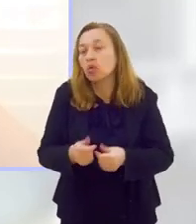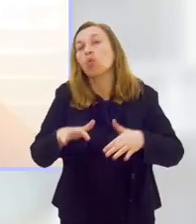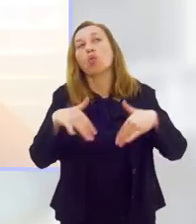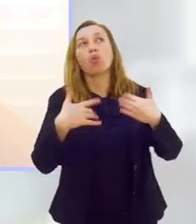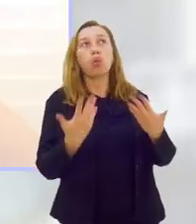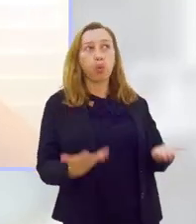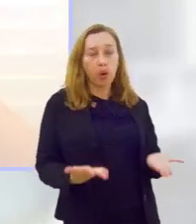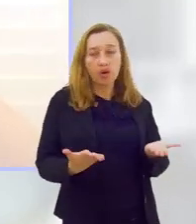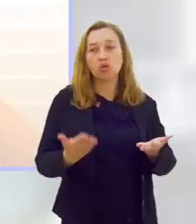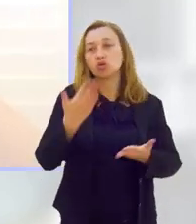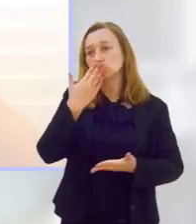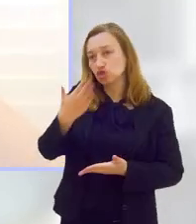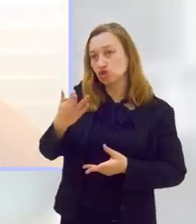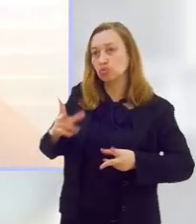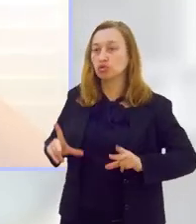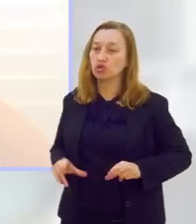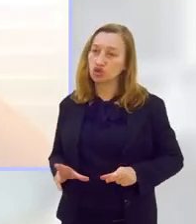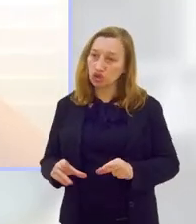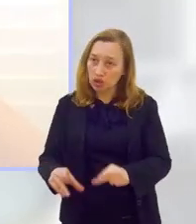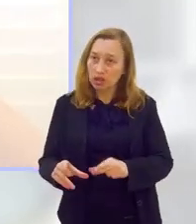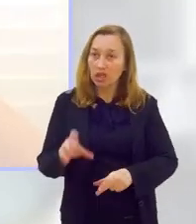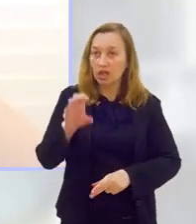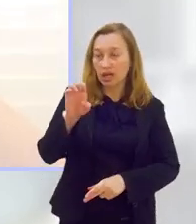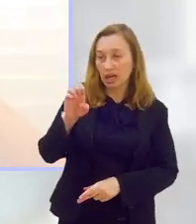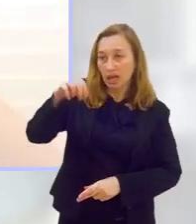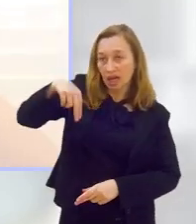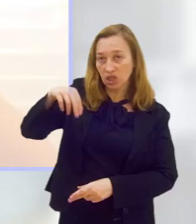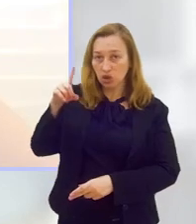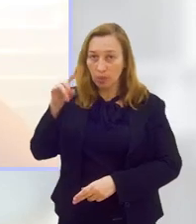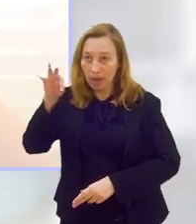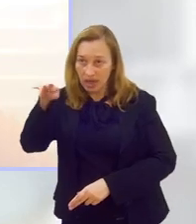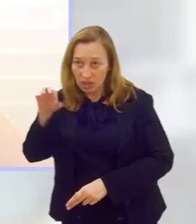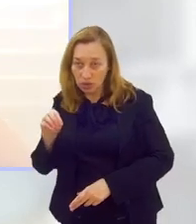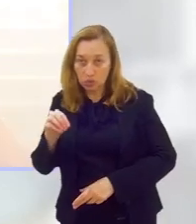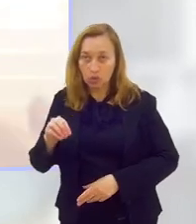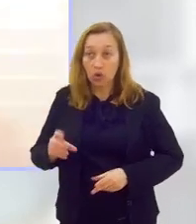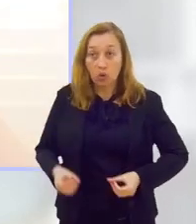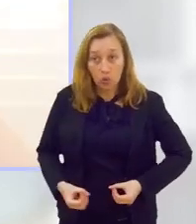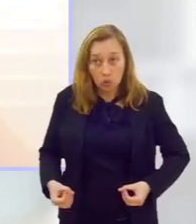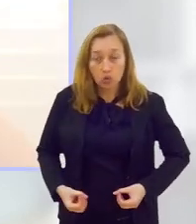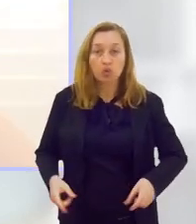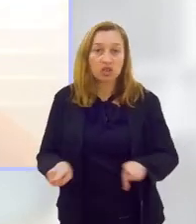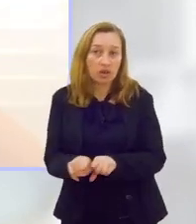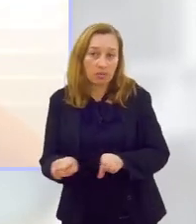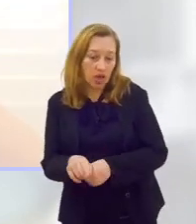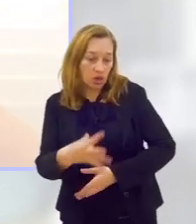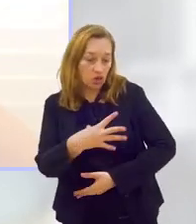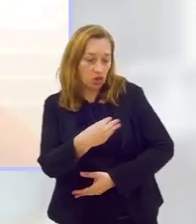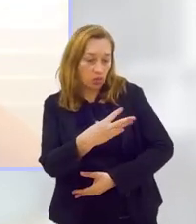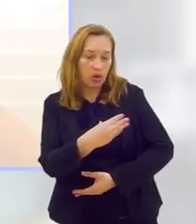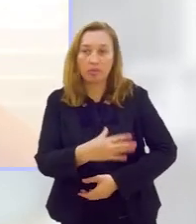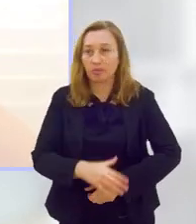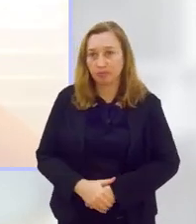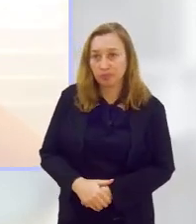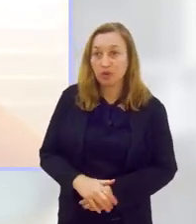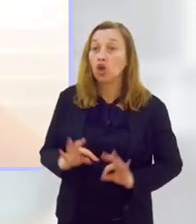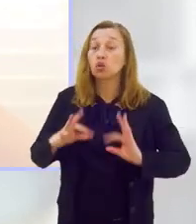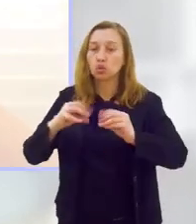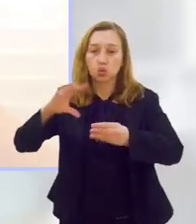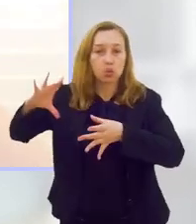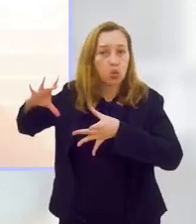De endométrio, né, câncer de útero e de mama. Então, tá tudo interligado, mulheres na